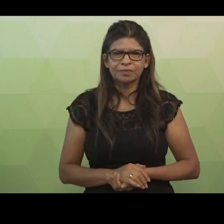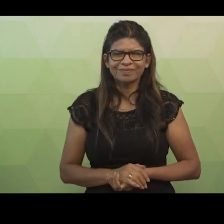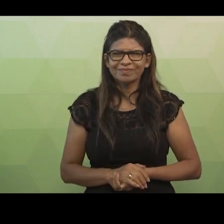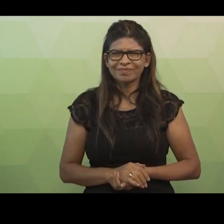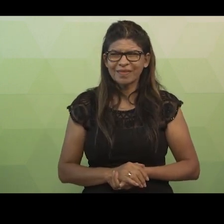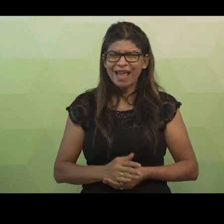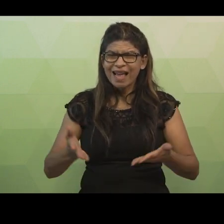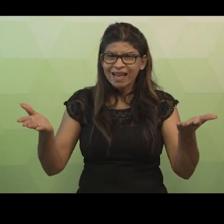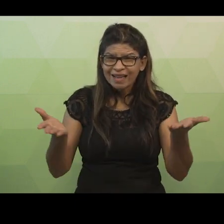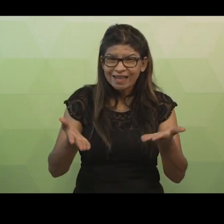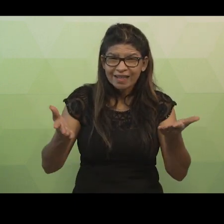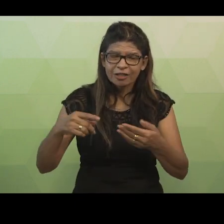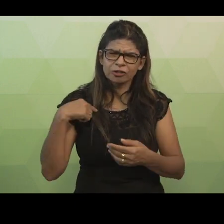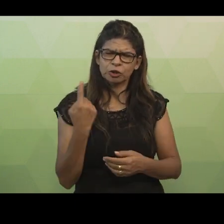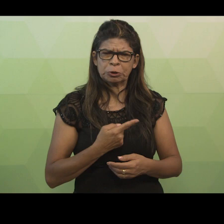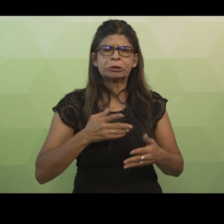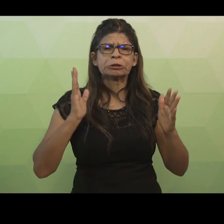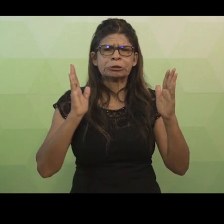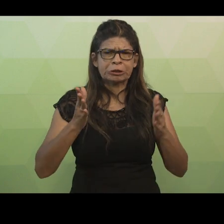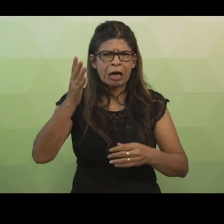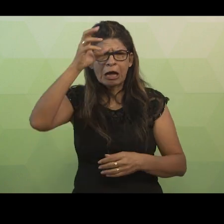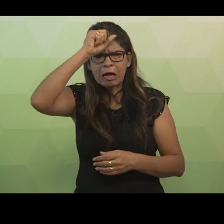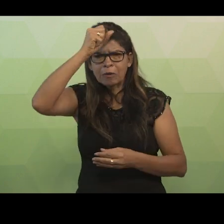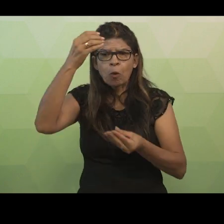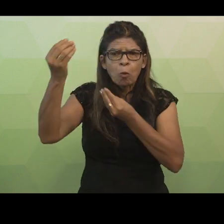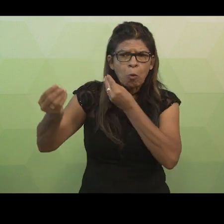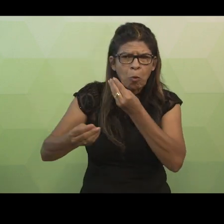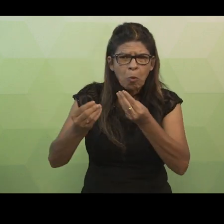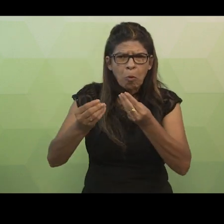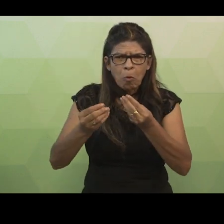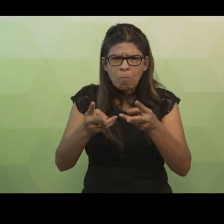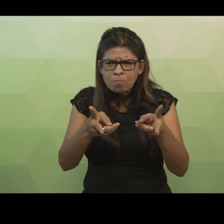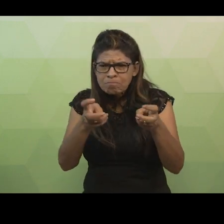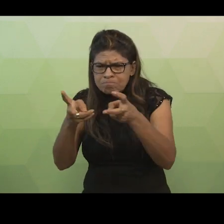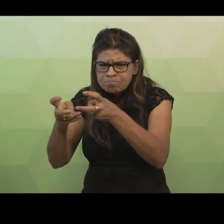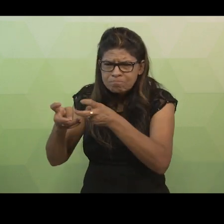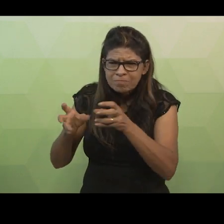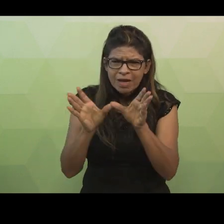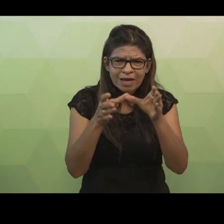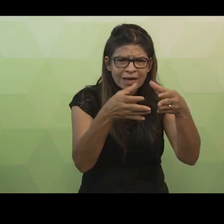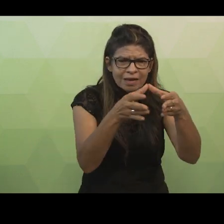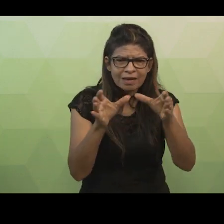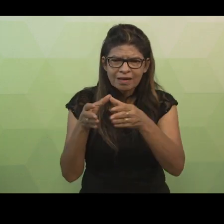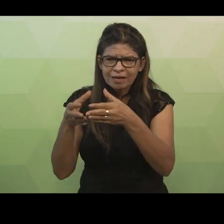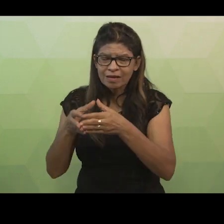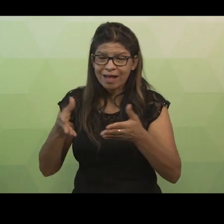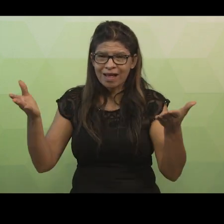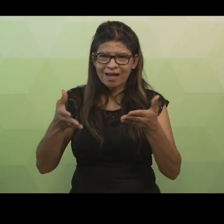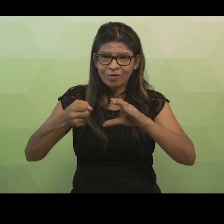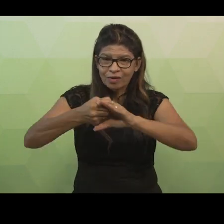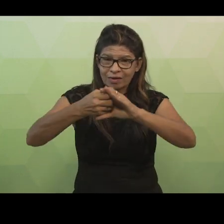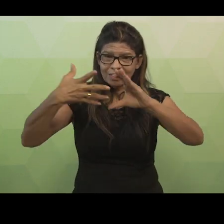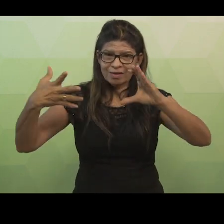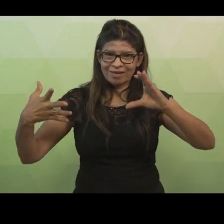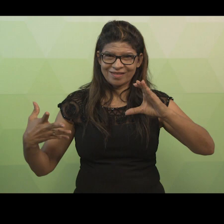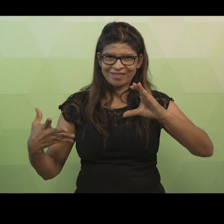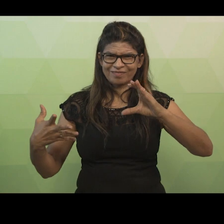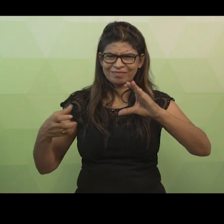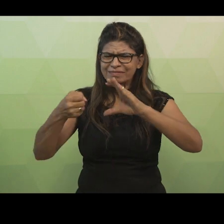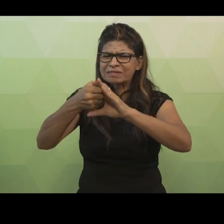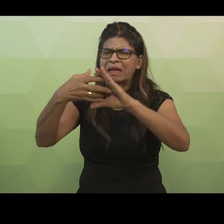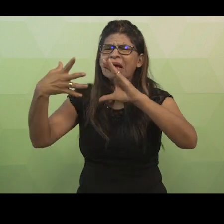Agora que já aprendemos a identificar as classes do sistema, vamos estudar sobre os atributos. Estes